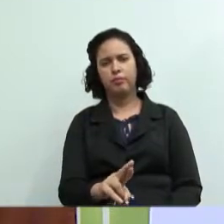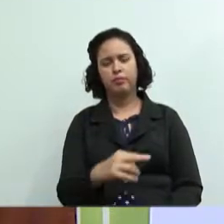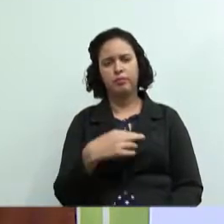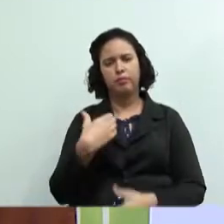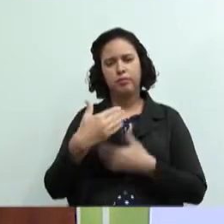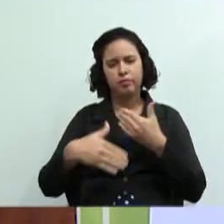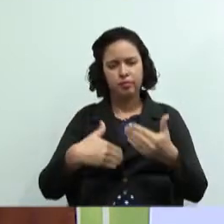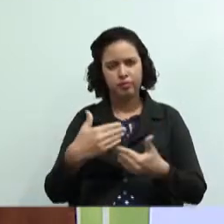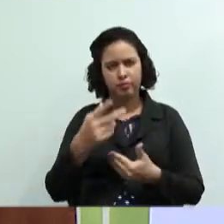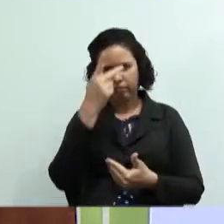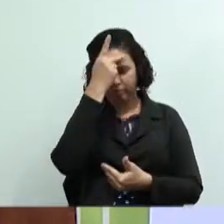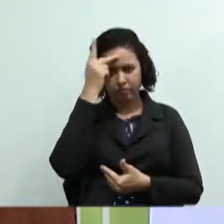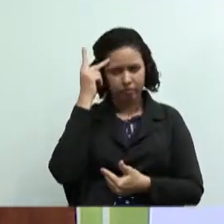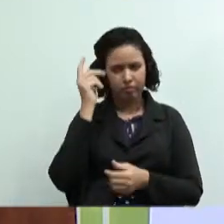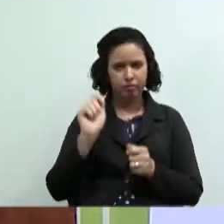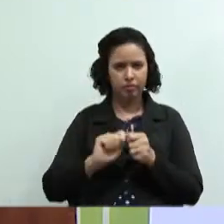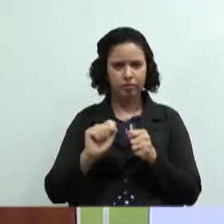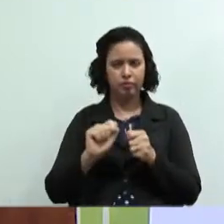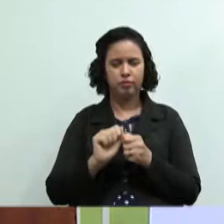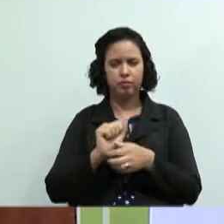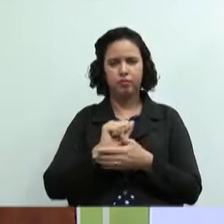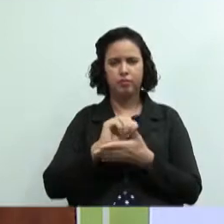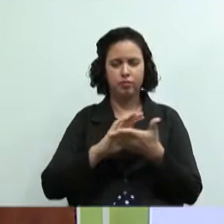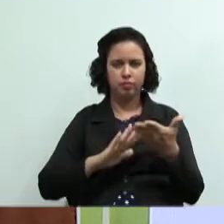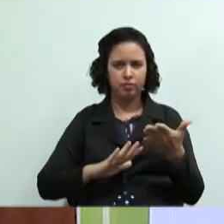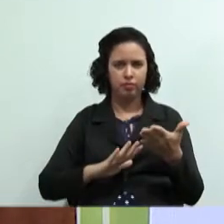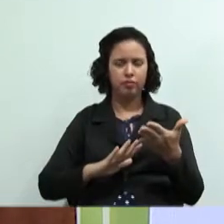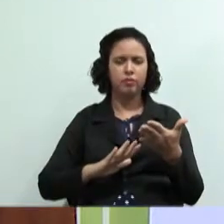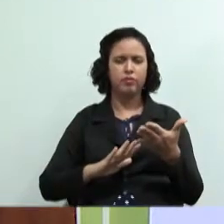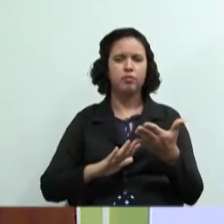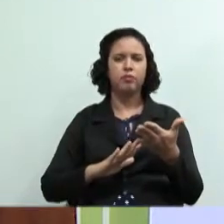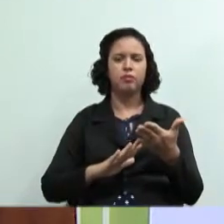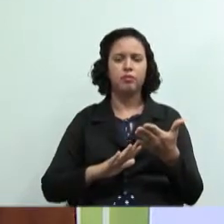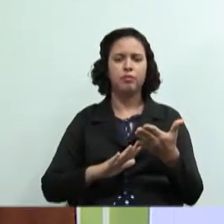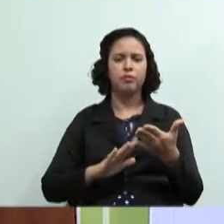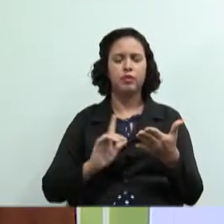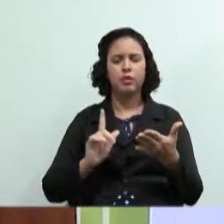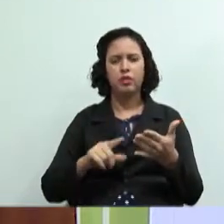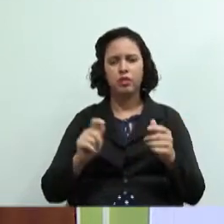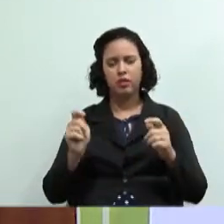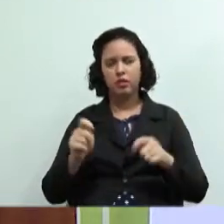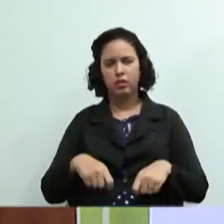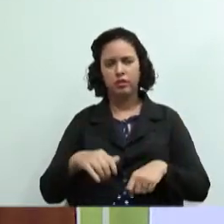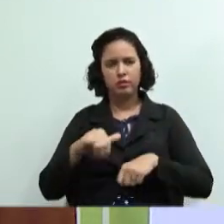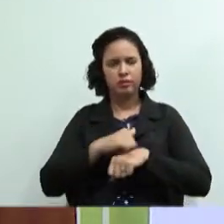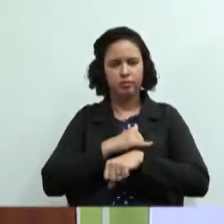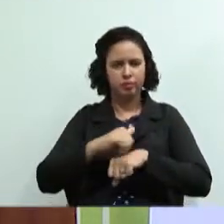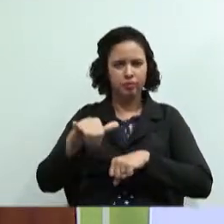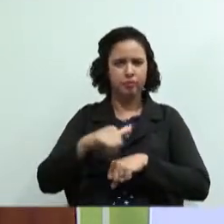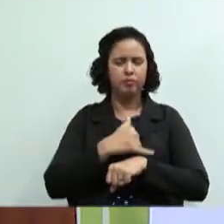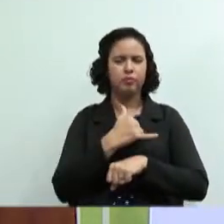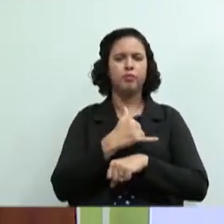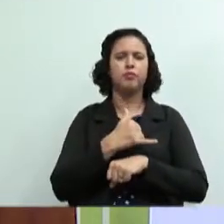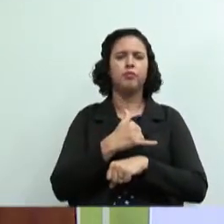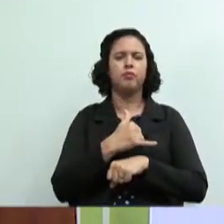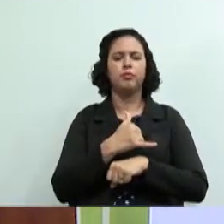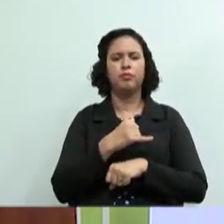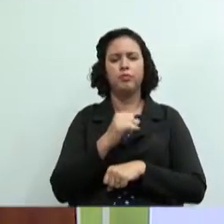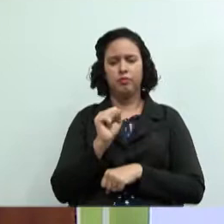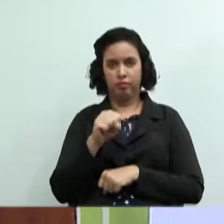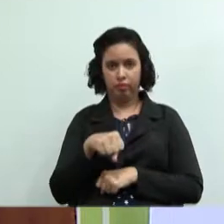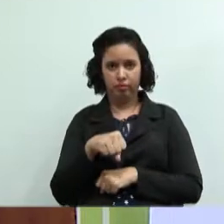para execução de uma atividade econômica de forma coletiva o que é uma espetacular estratégia de negócios sim